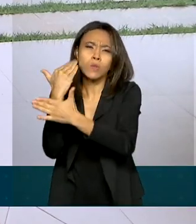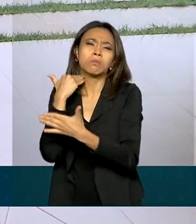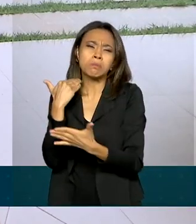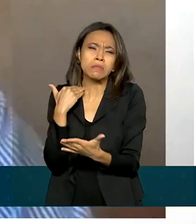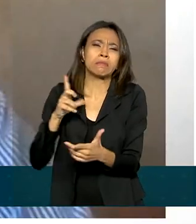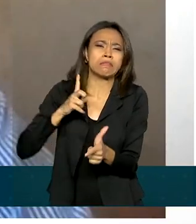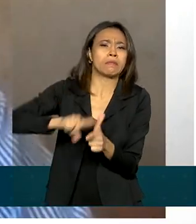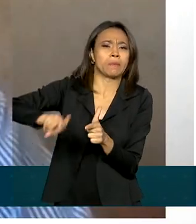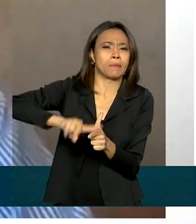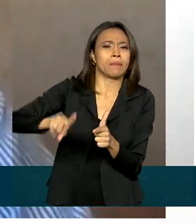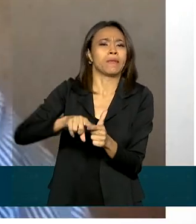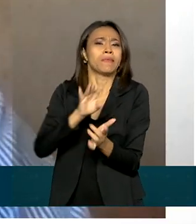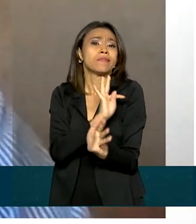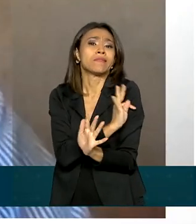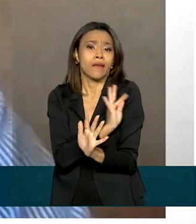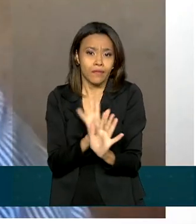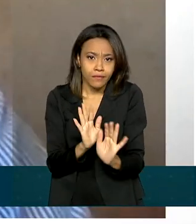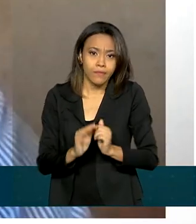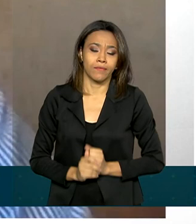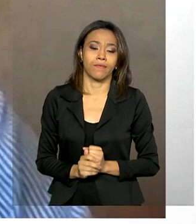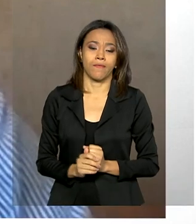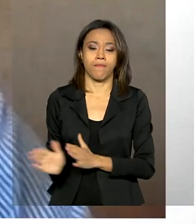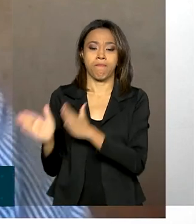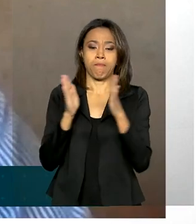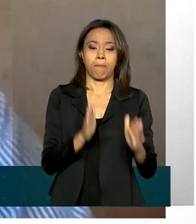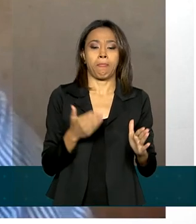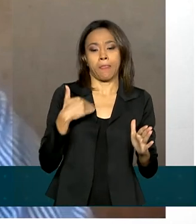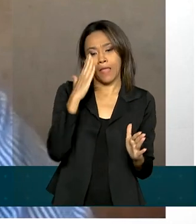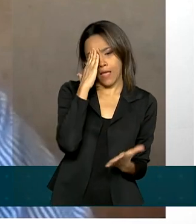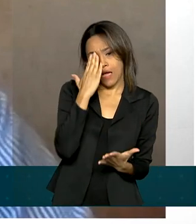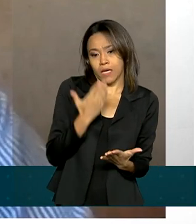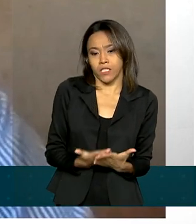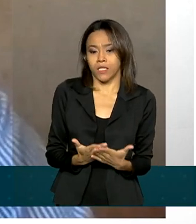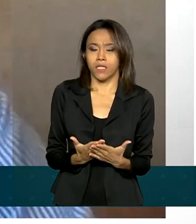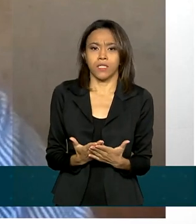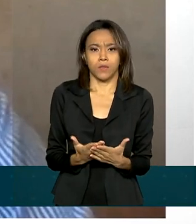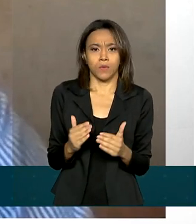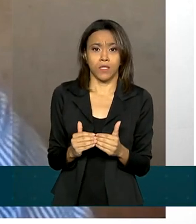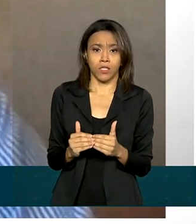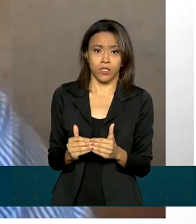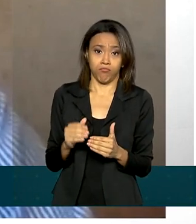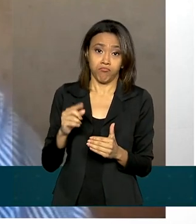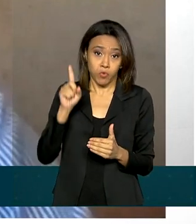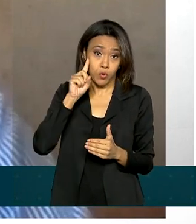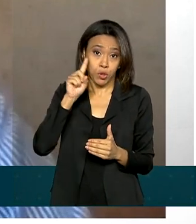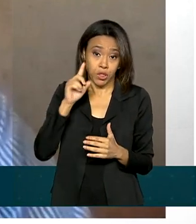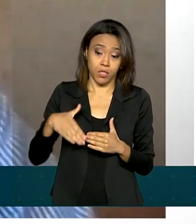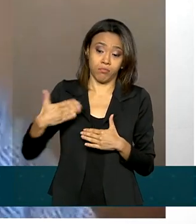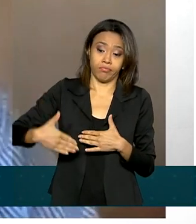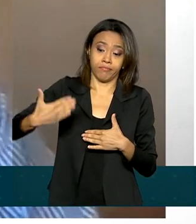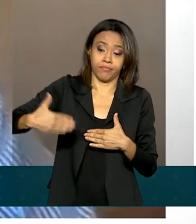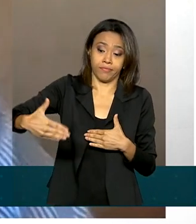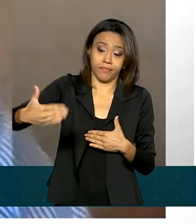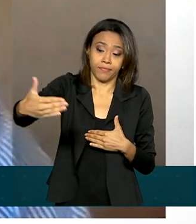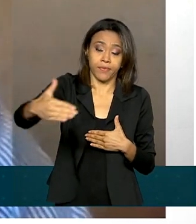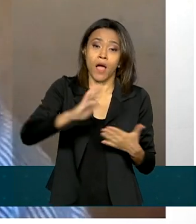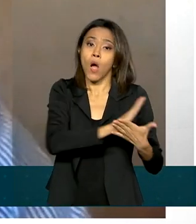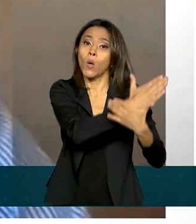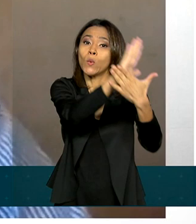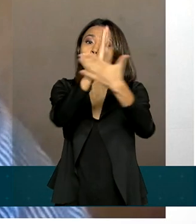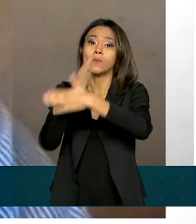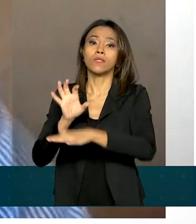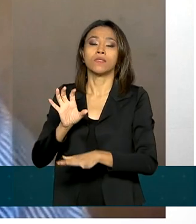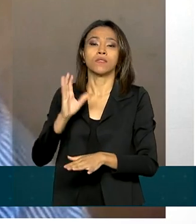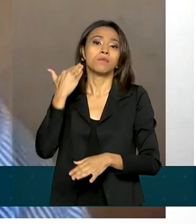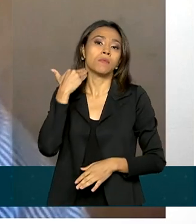técnicos. Acreditamos que também ao longo dos próximos dias, algumas instituições que ainda não